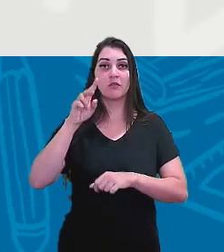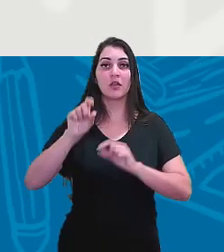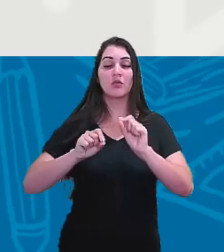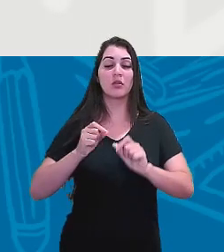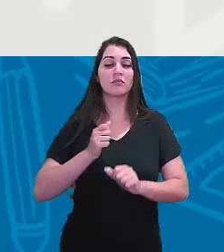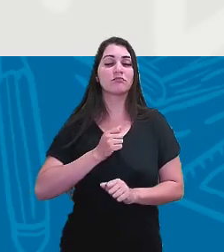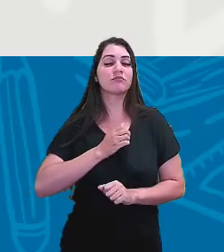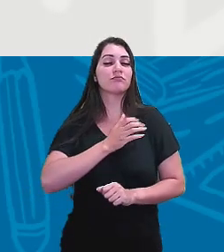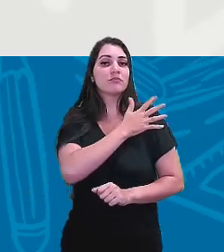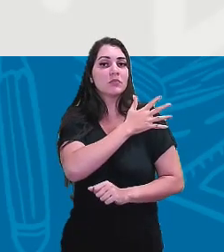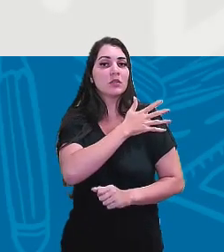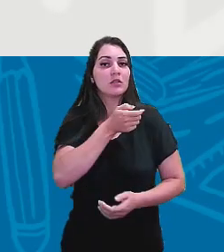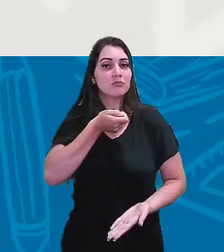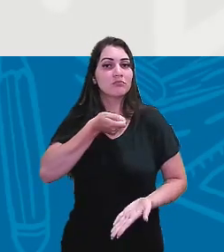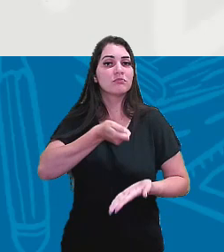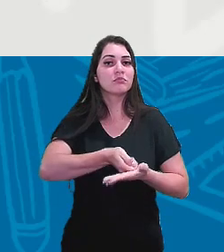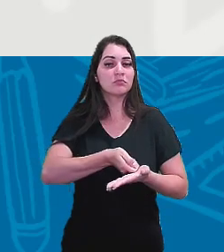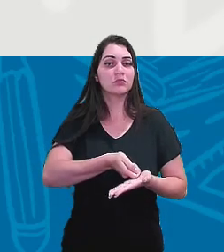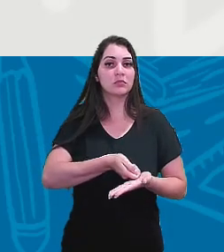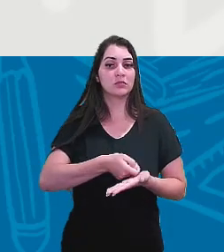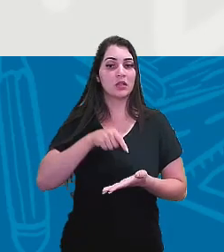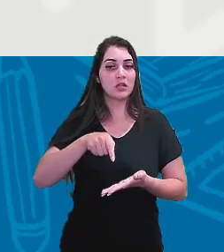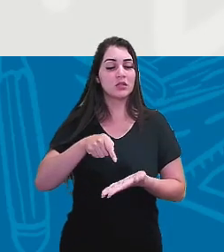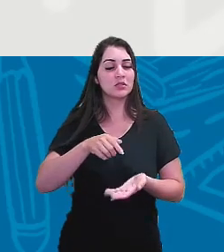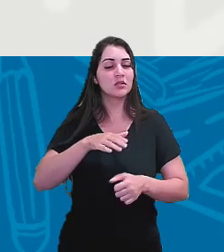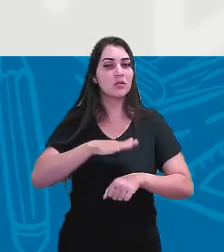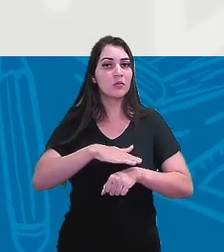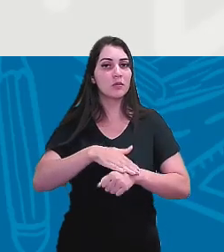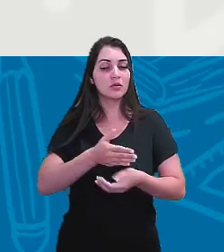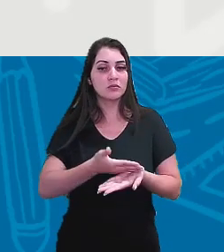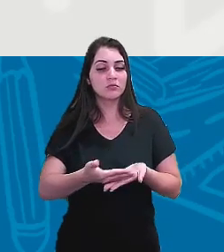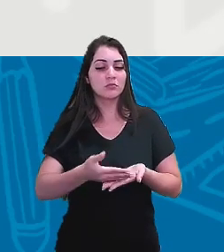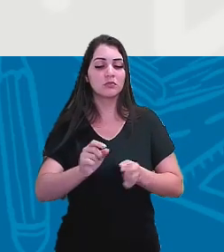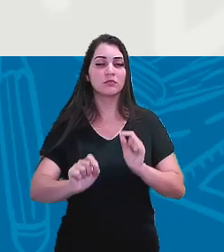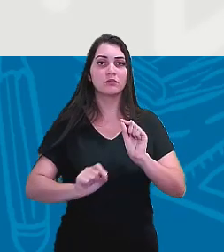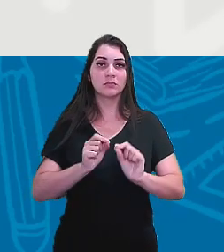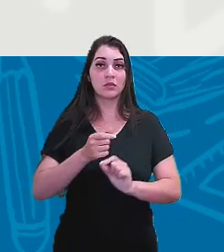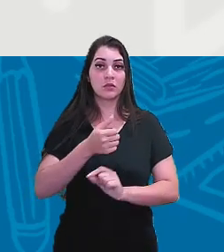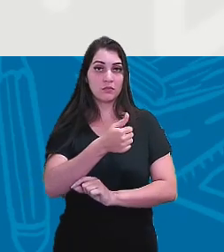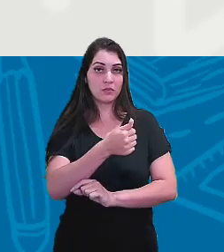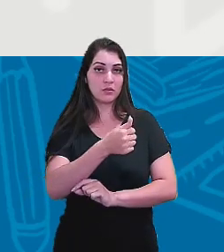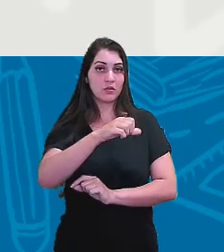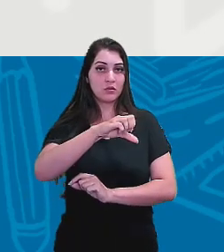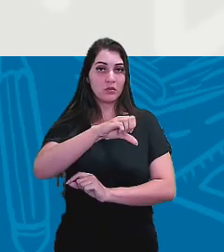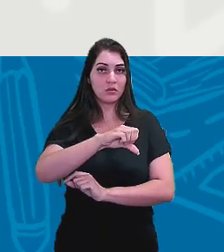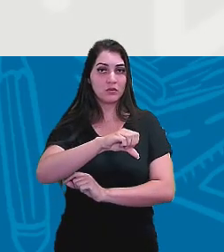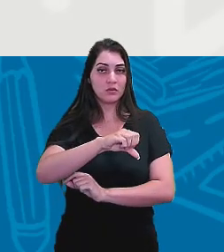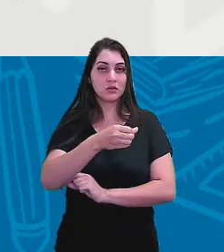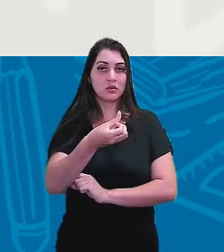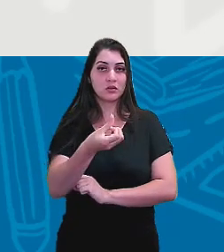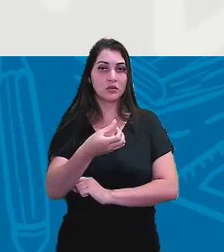militar e que é um período que inicia ali em 1964 e finaliza em